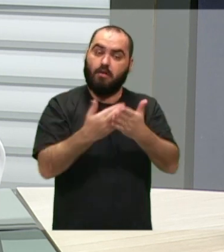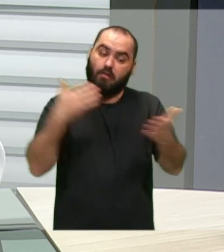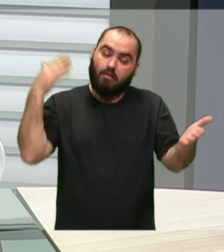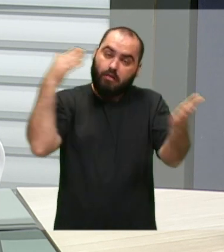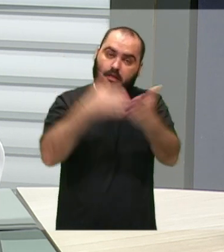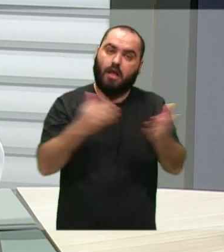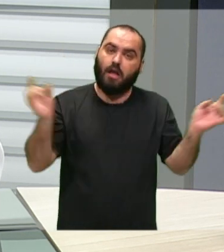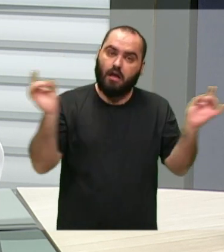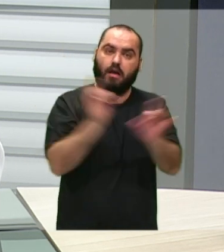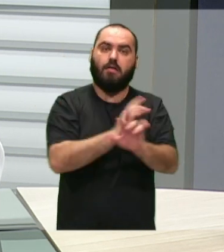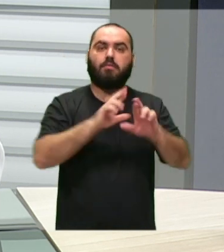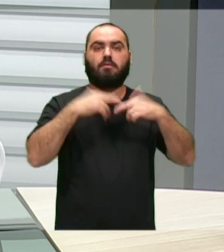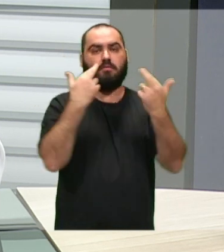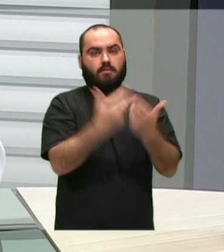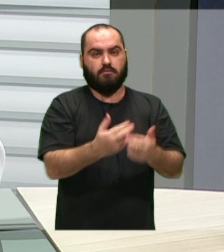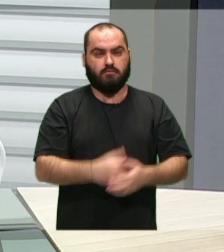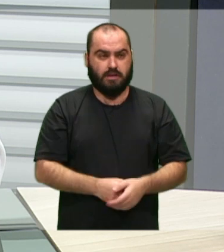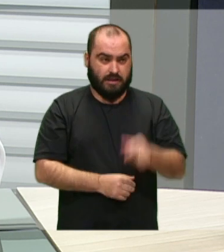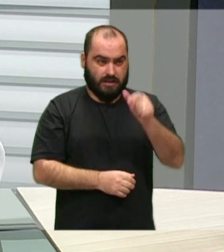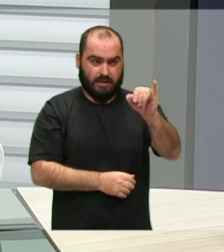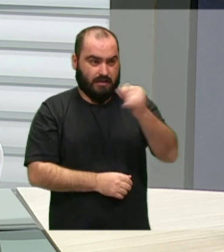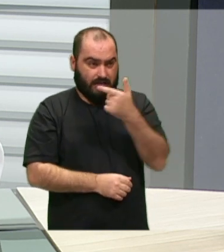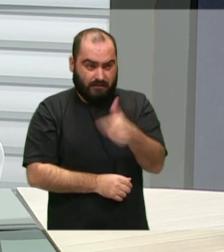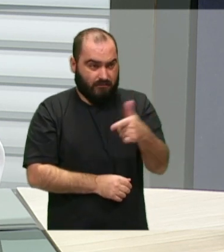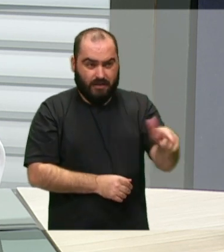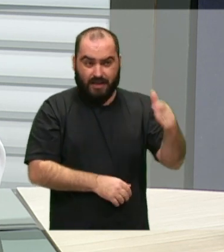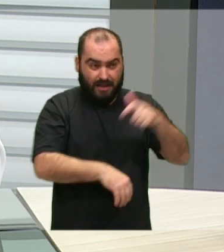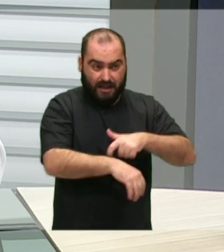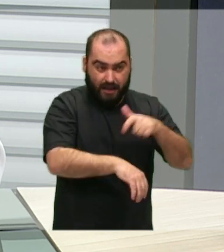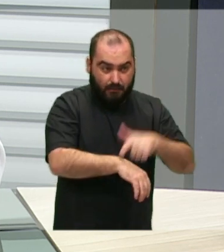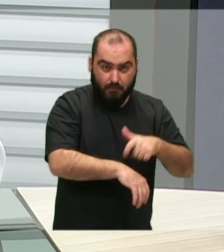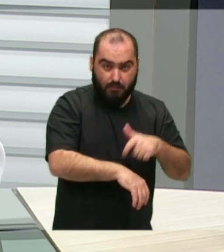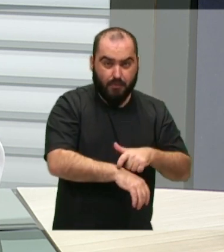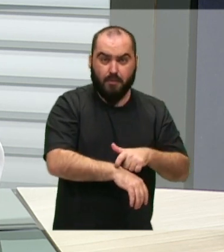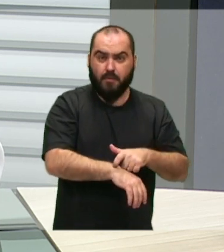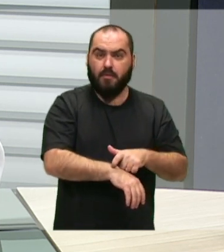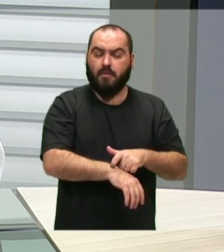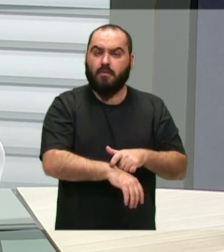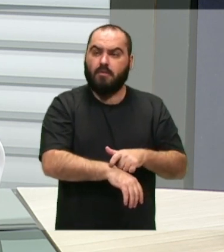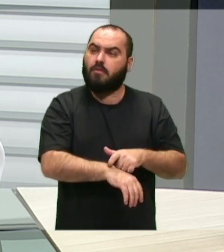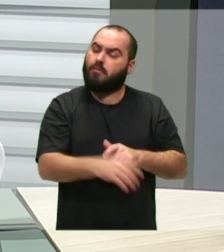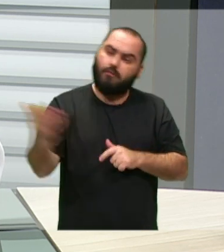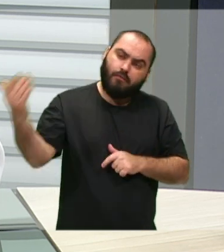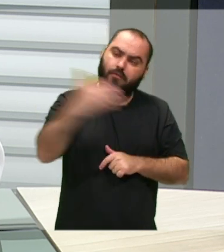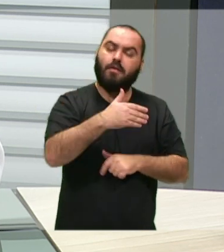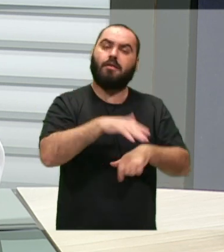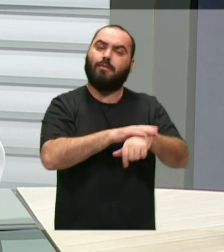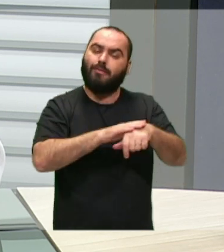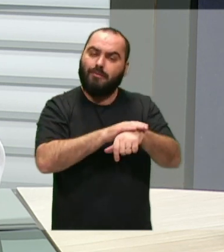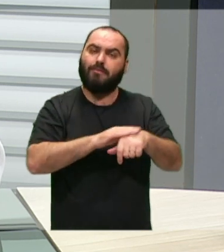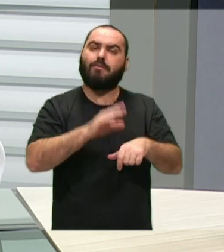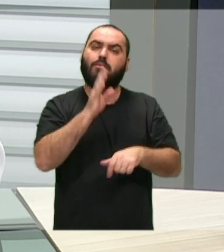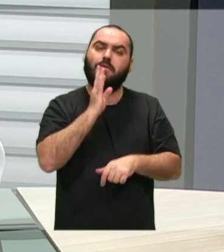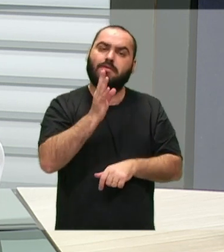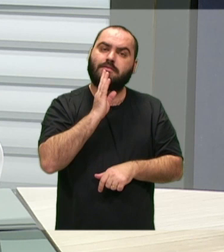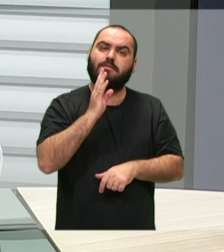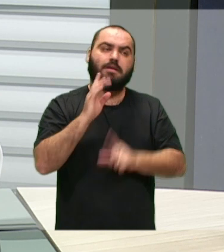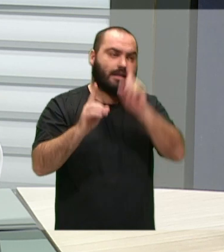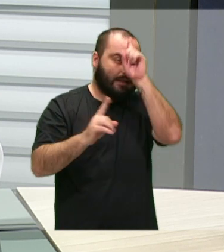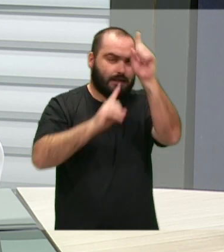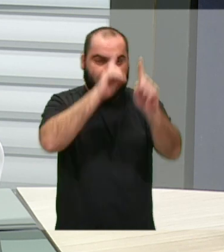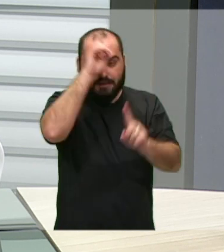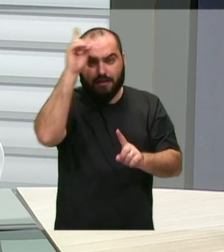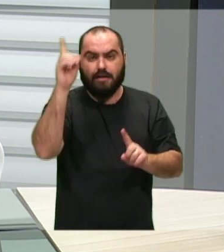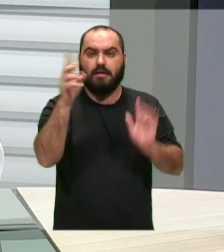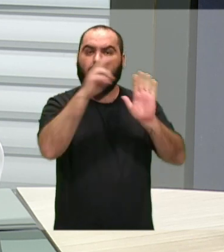sessão. Então, você que tem um tempo, que ainda não conhece, vem conhecer o Legislativo, traga as suas ideias, as suas reivindicações, os seus elogios, porque a gente só pode